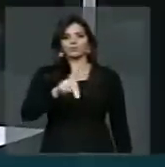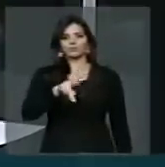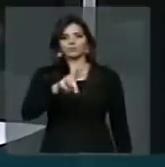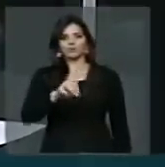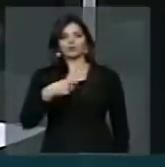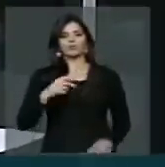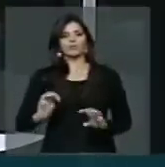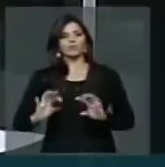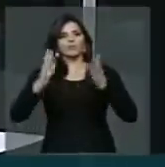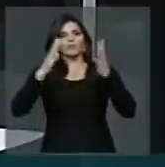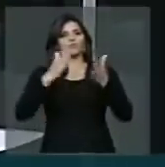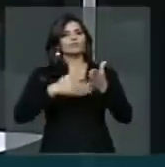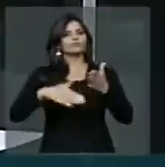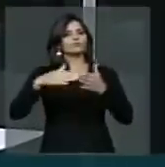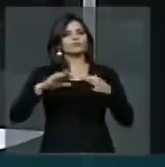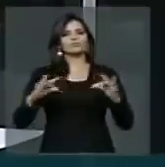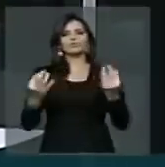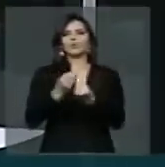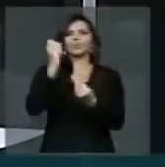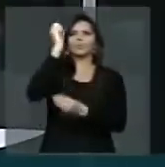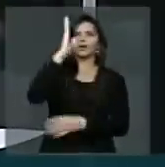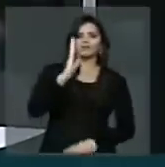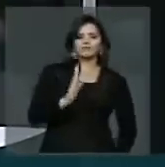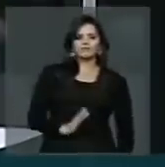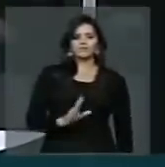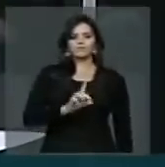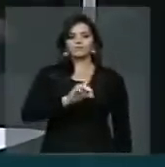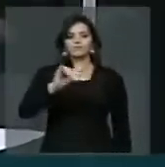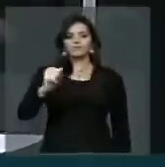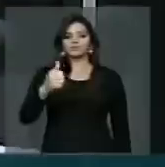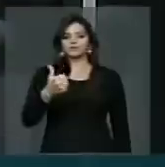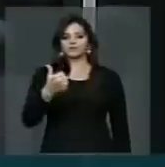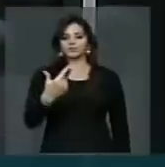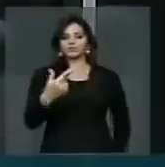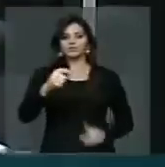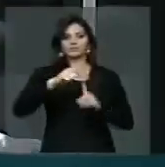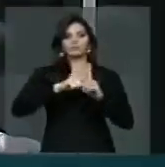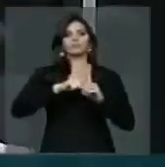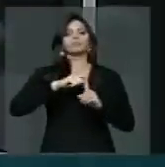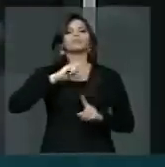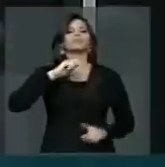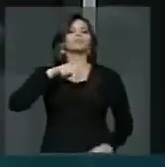todo o território nacional no dia 12 de maio.